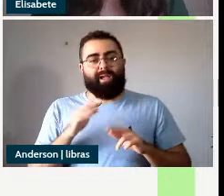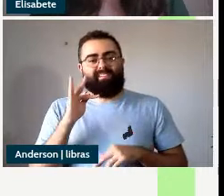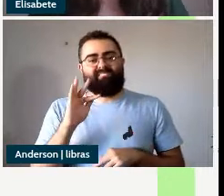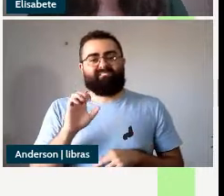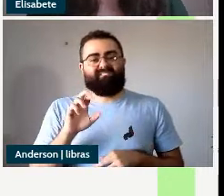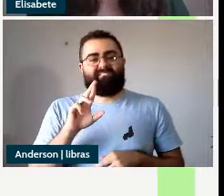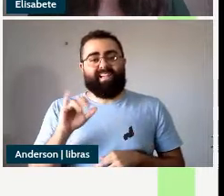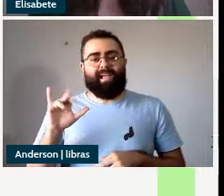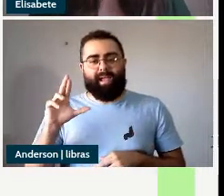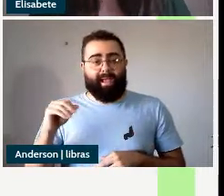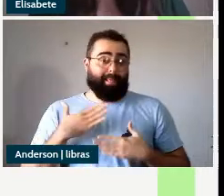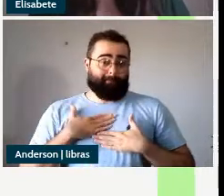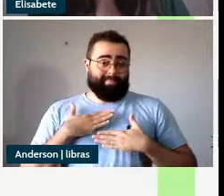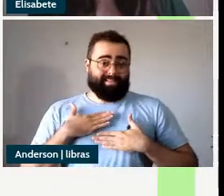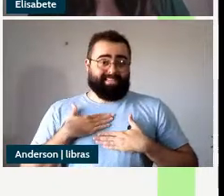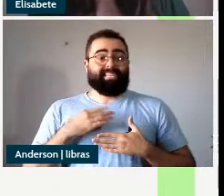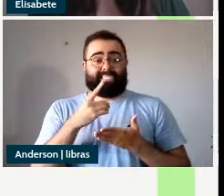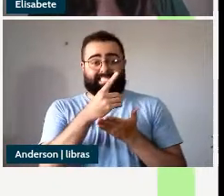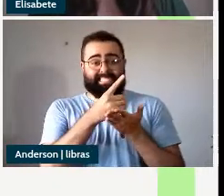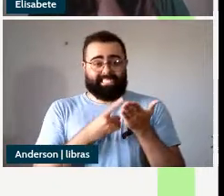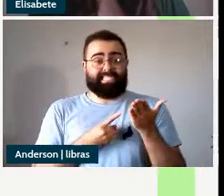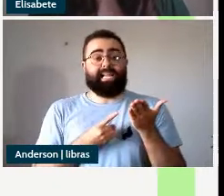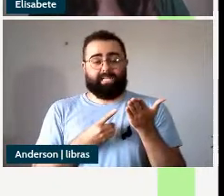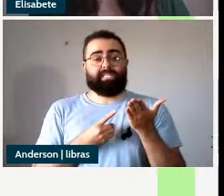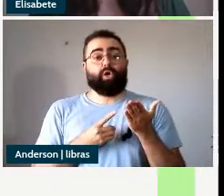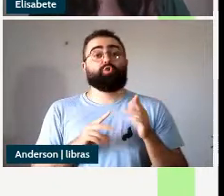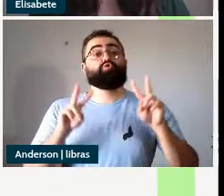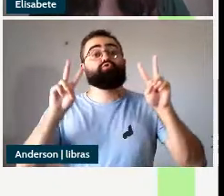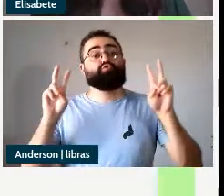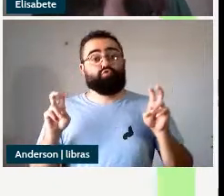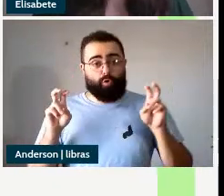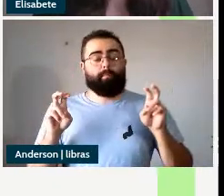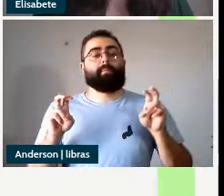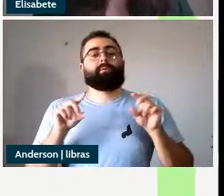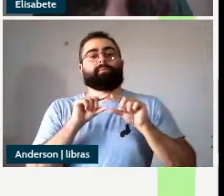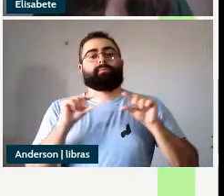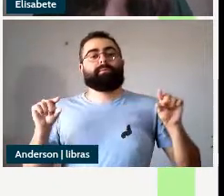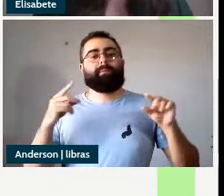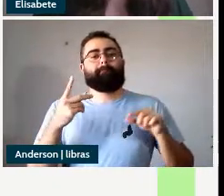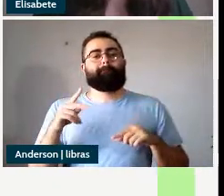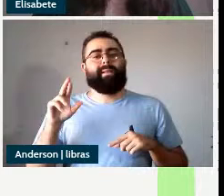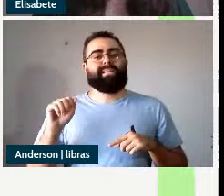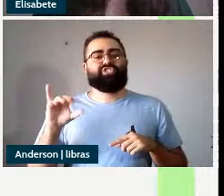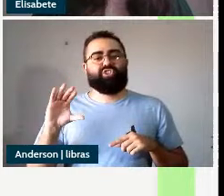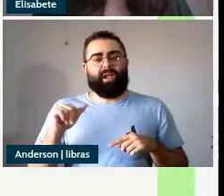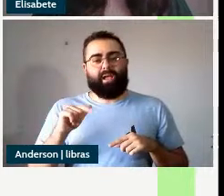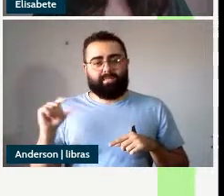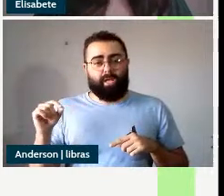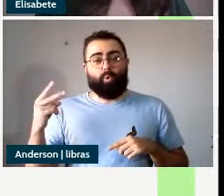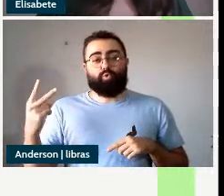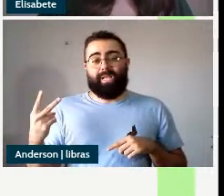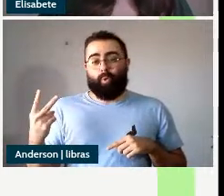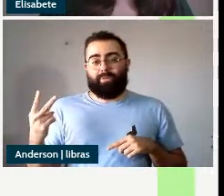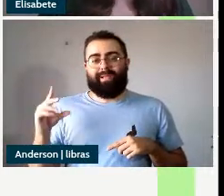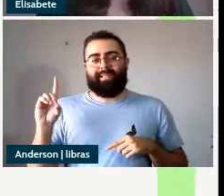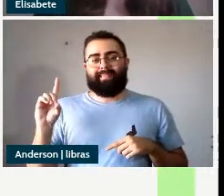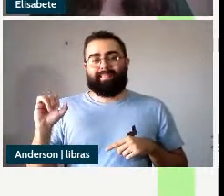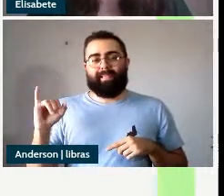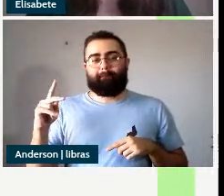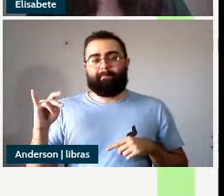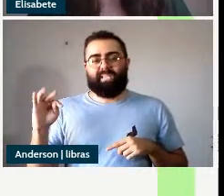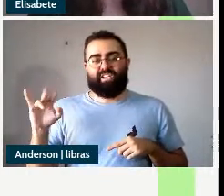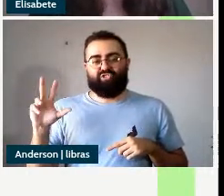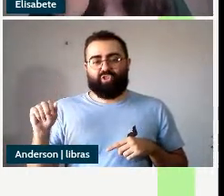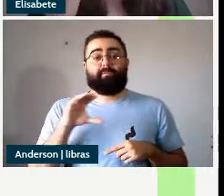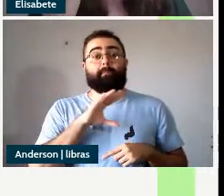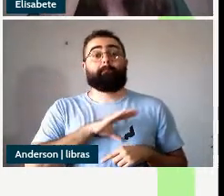dissertação a respeito de predicação secundária depictiva no português brasileiro e o roteiro